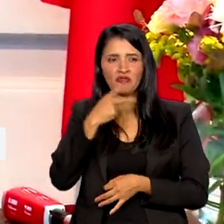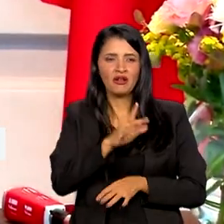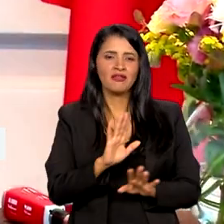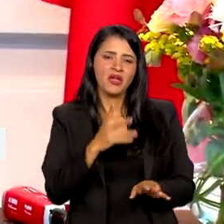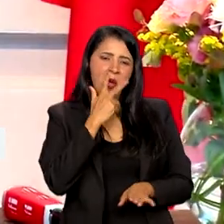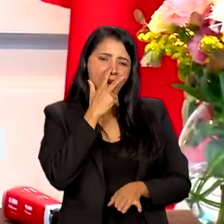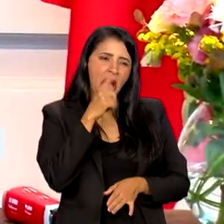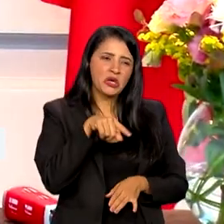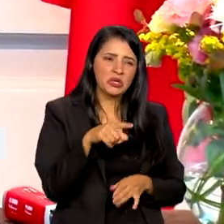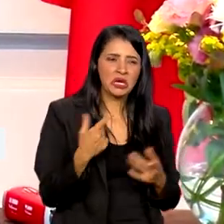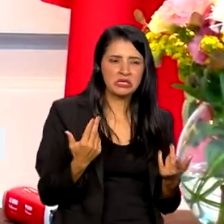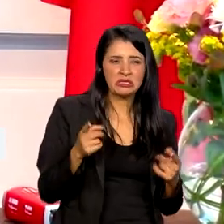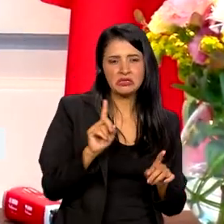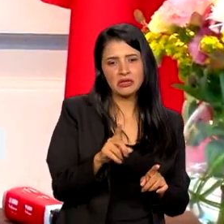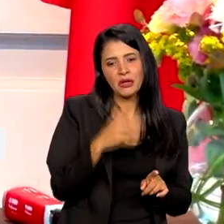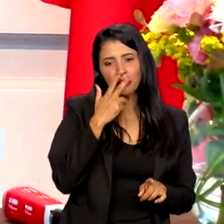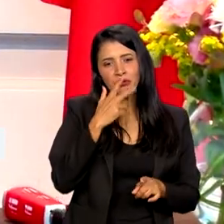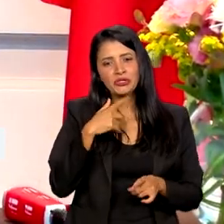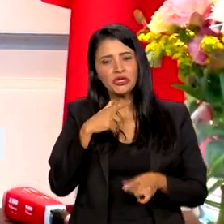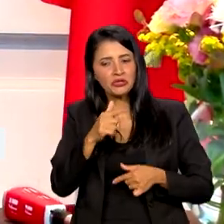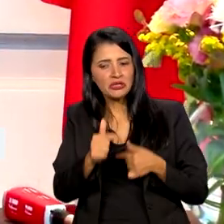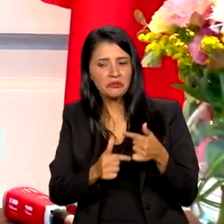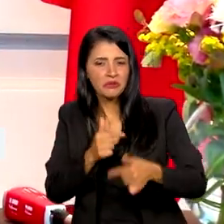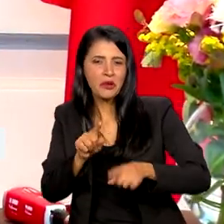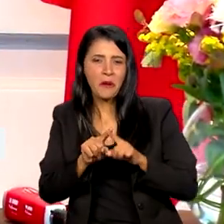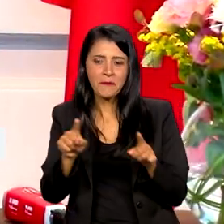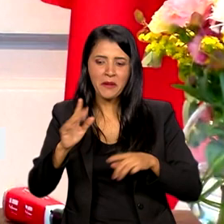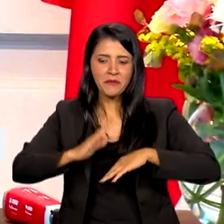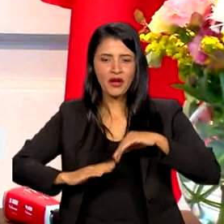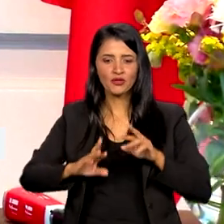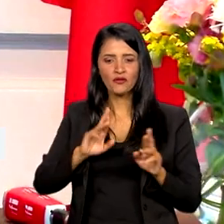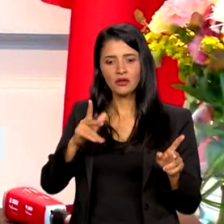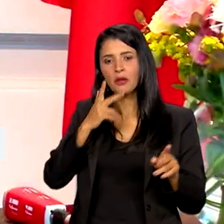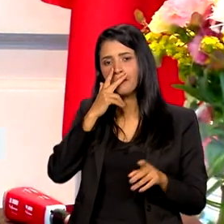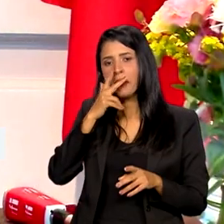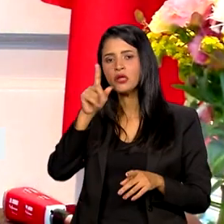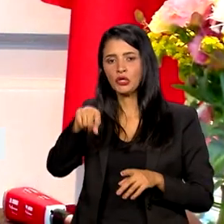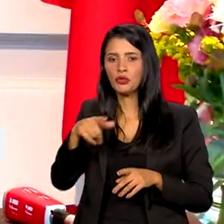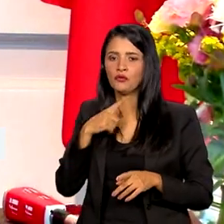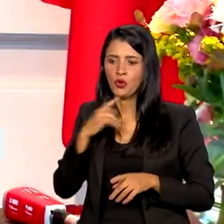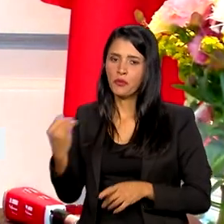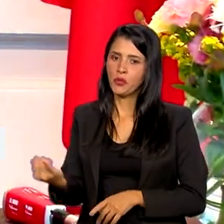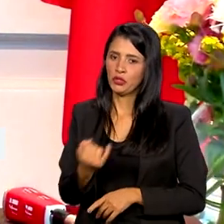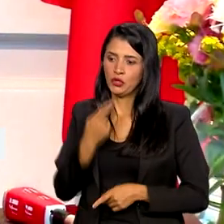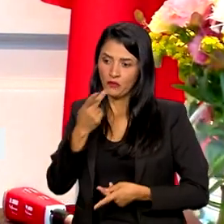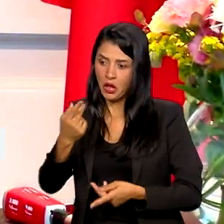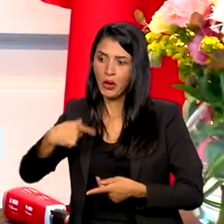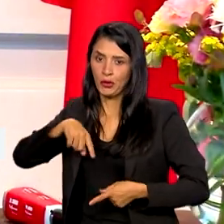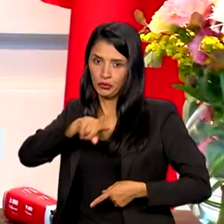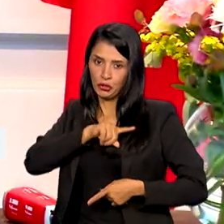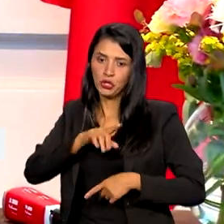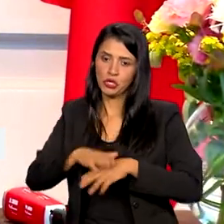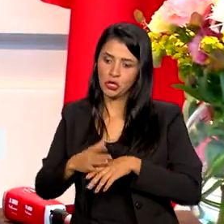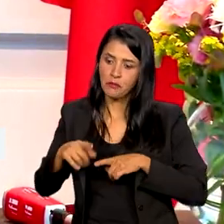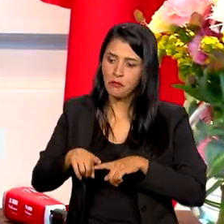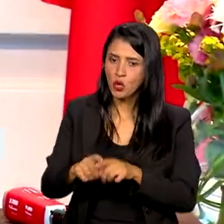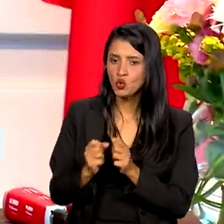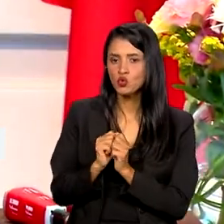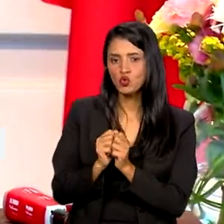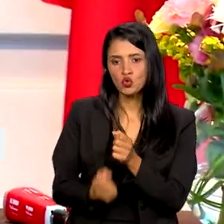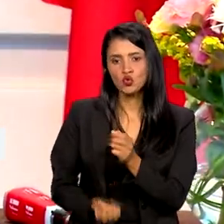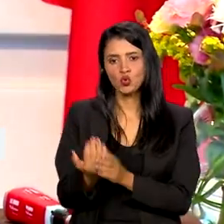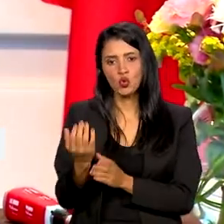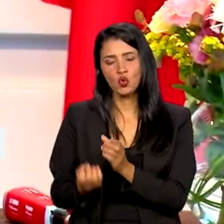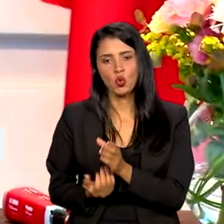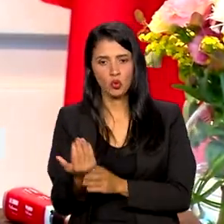não, acho que não é tão assim, a gente está fazendo, mas na prática eu acho que foi importante esse empurrãozinho de dizer, olha, a gente está aqui para construir junto. Mesmo